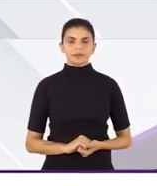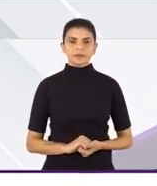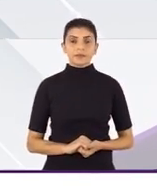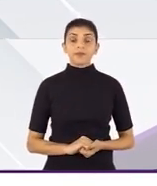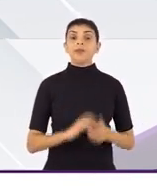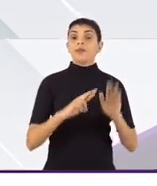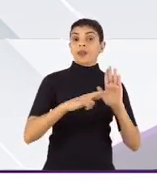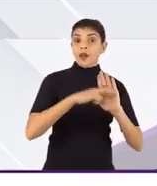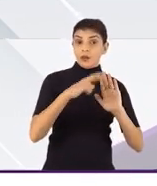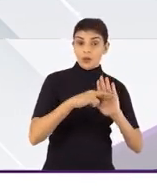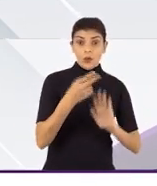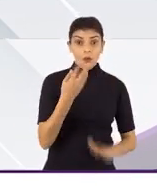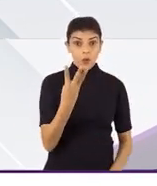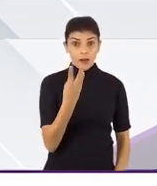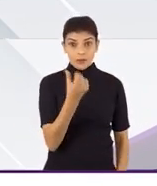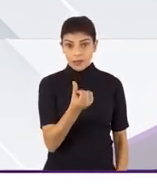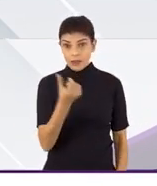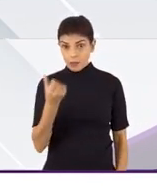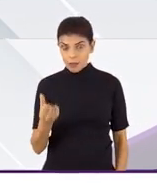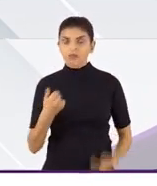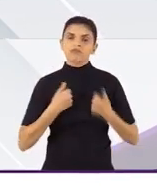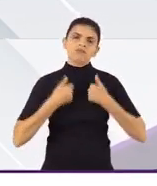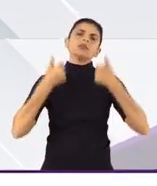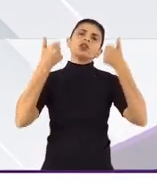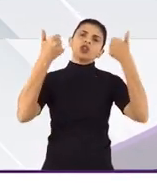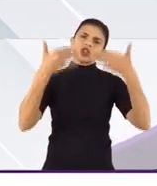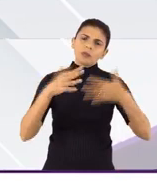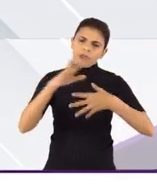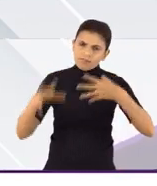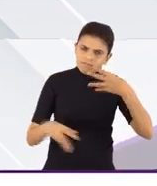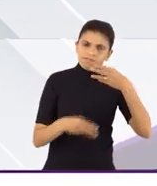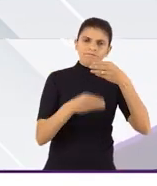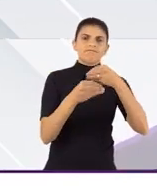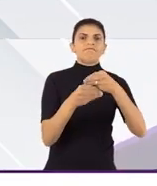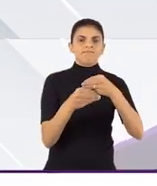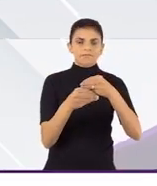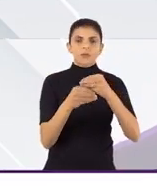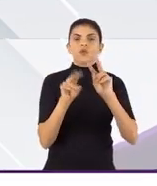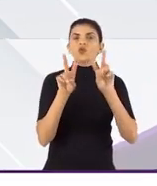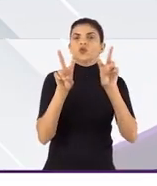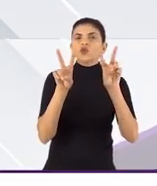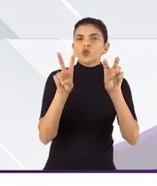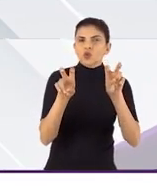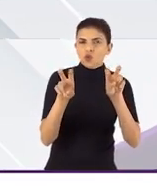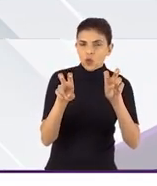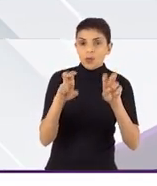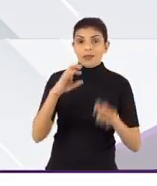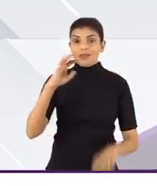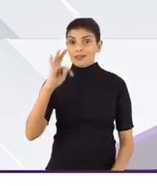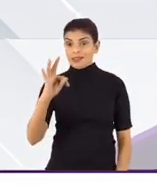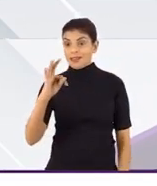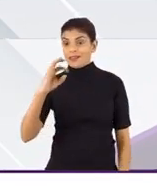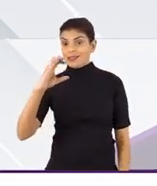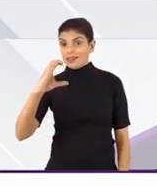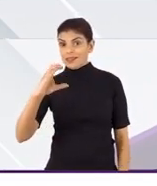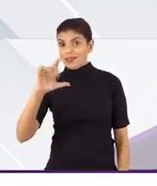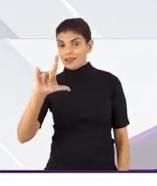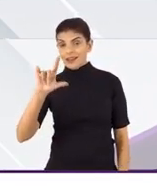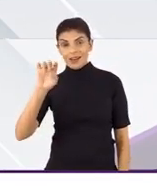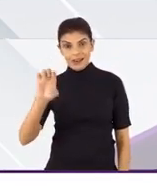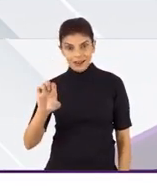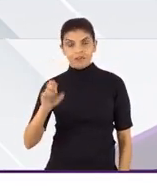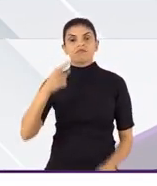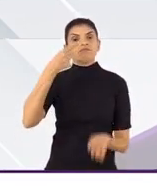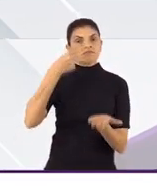seguida. A resolução 4.66 irá trazer também a questão do